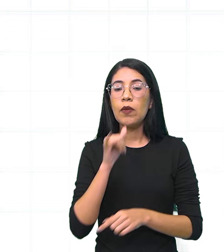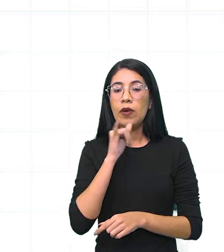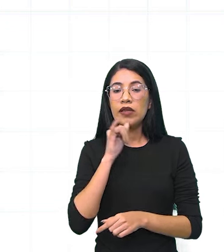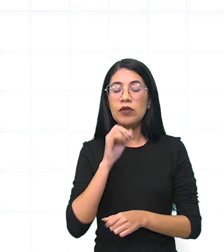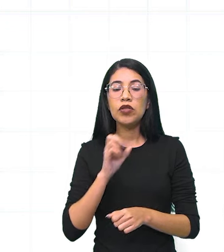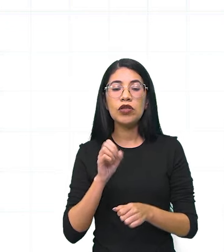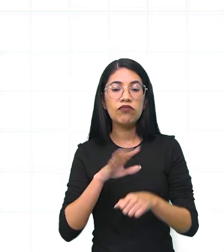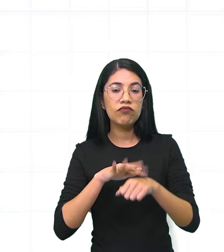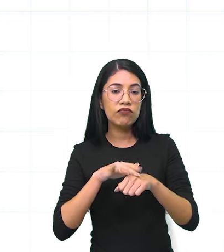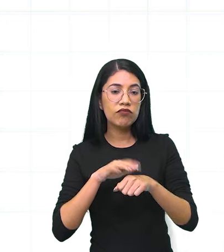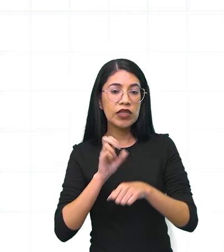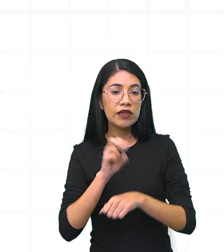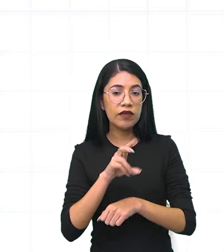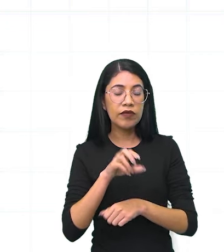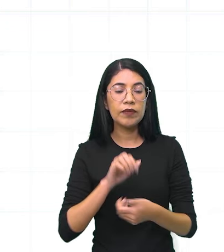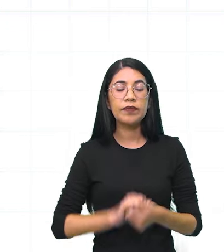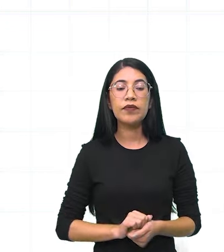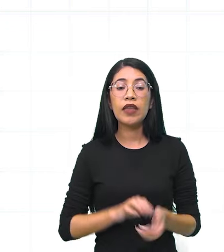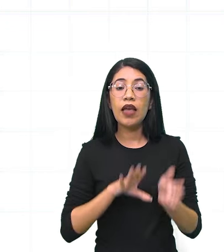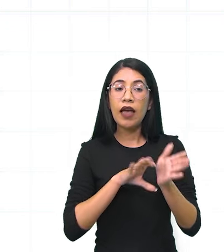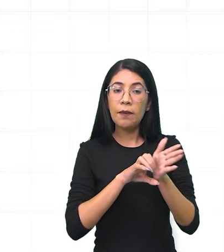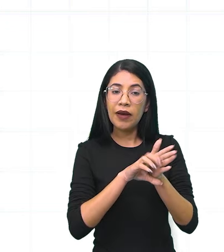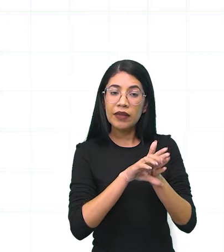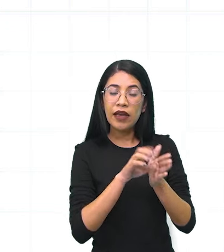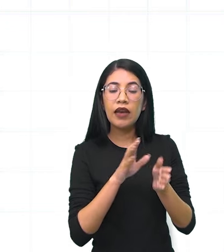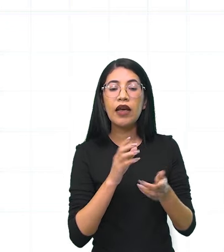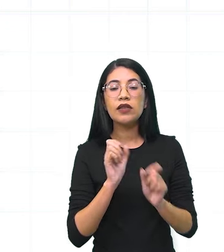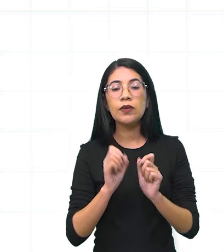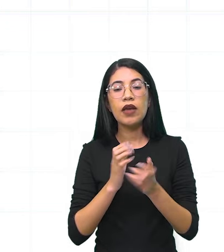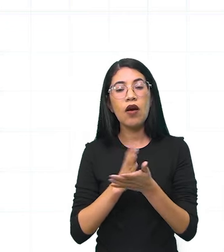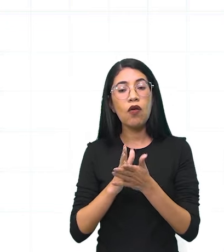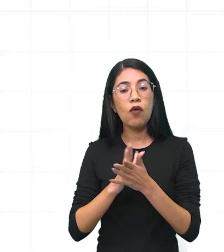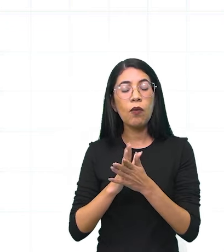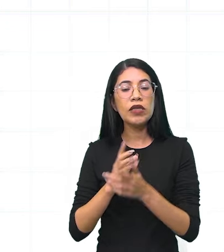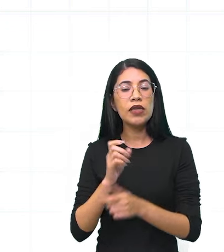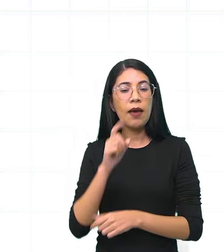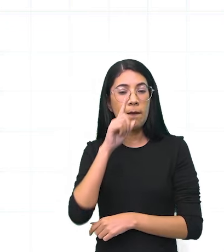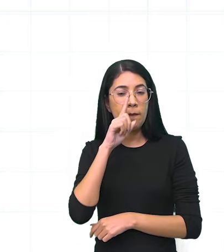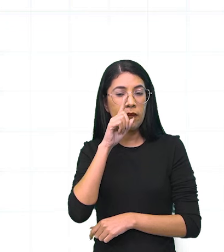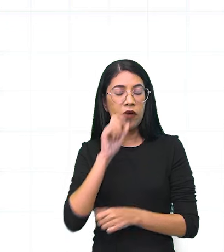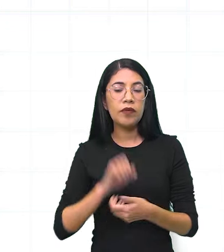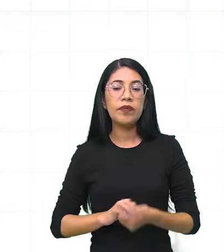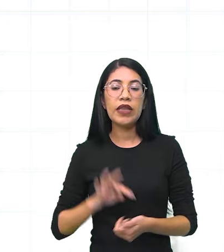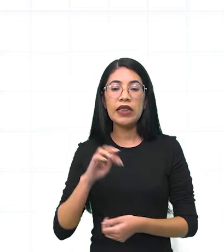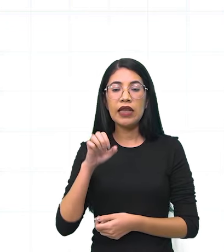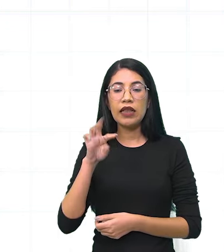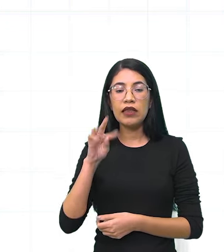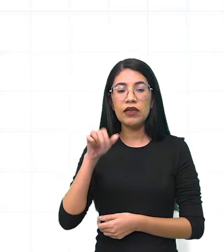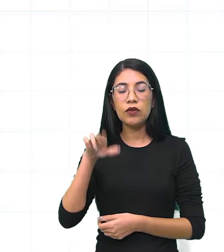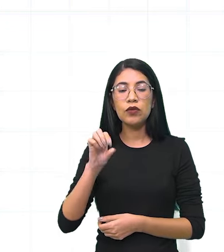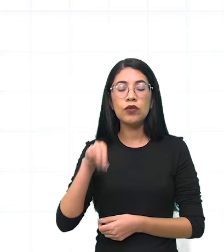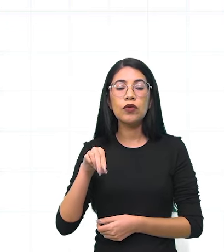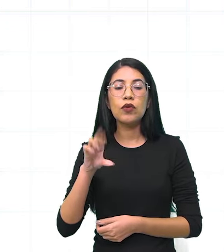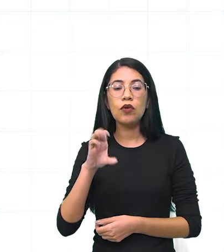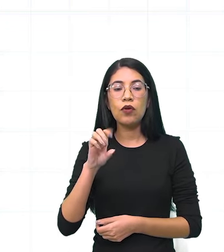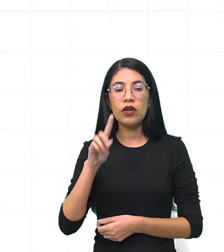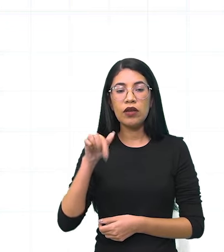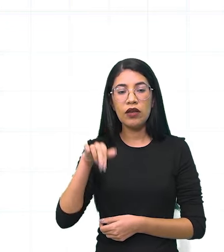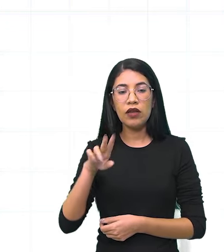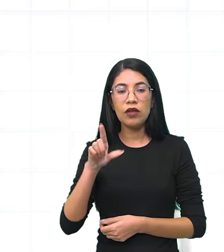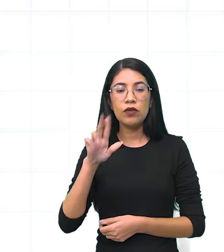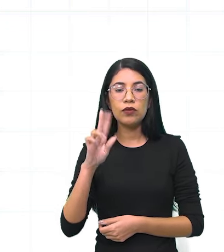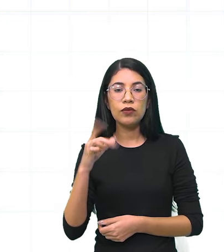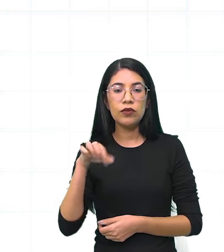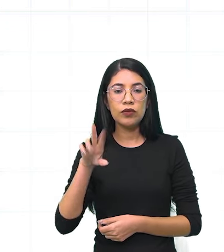Entre as bacterianas, algumas das mais sérias são o tétano, a coqueluche, a